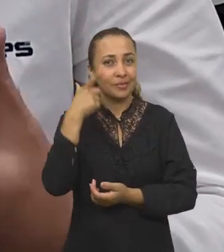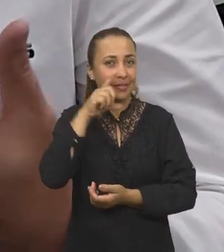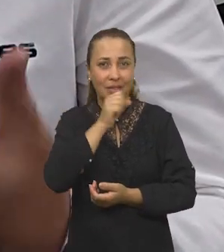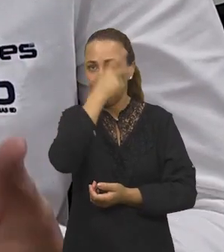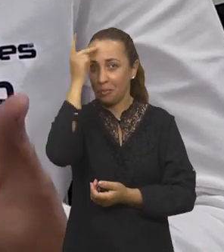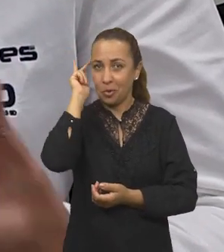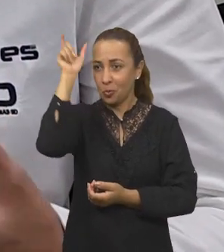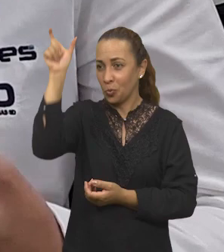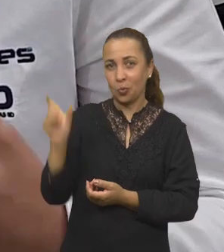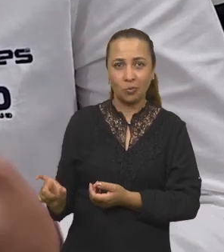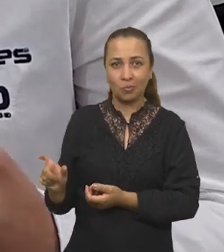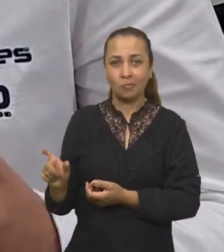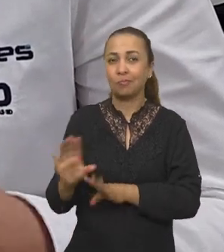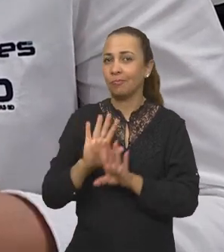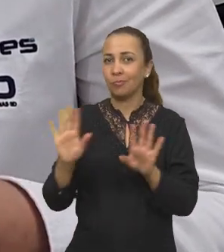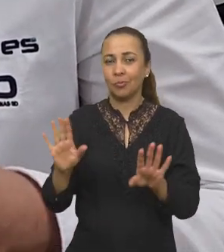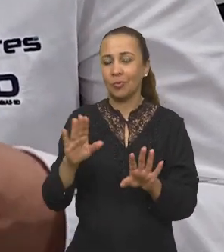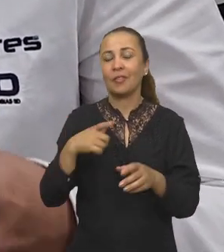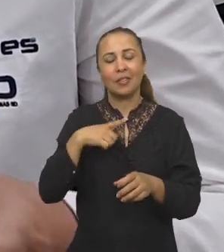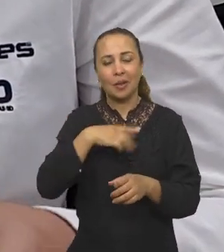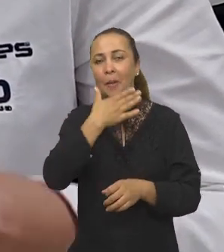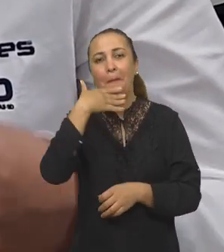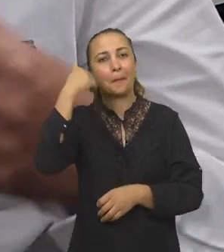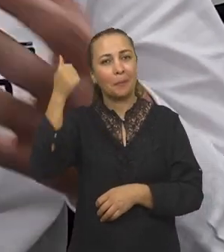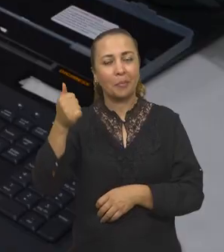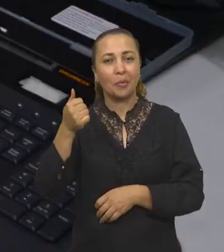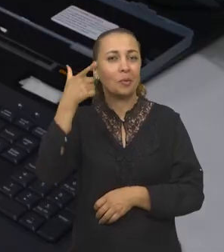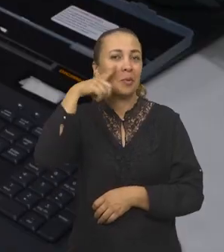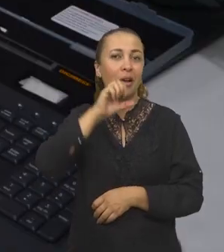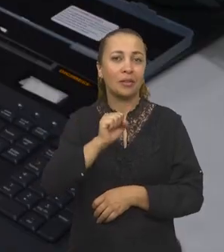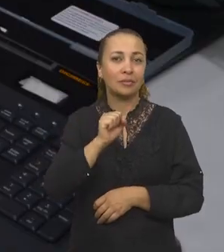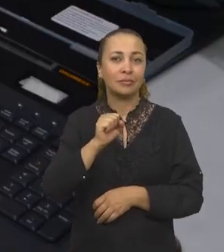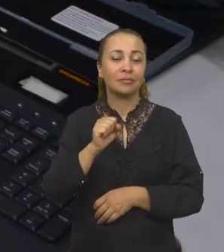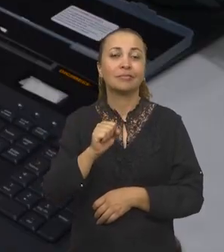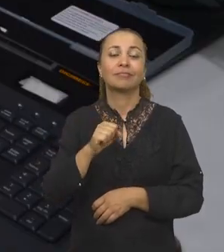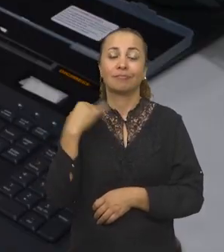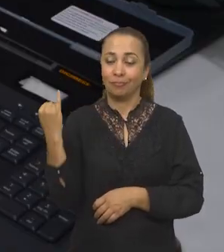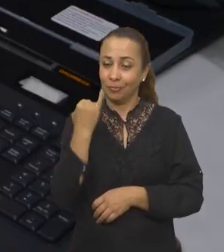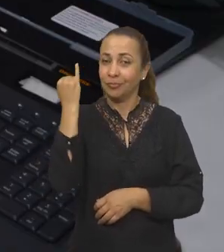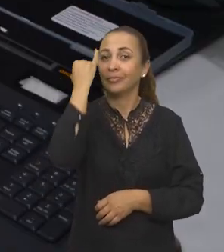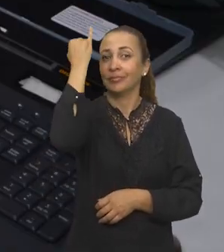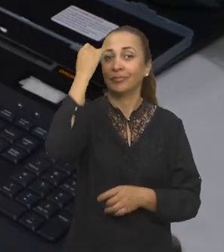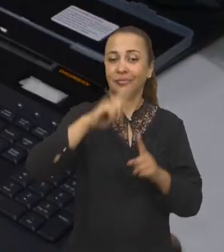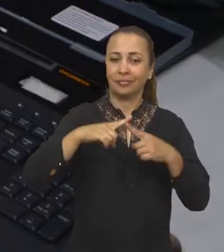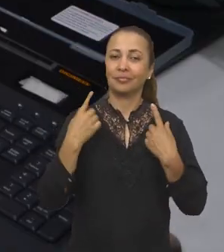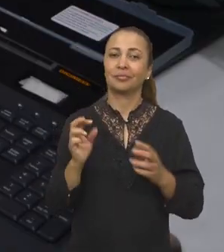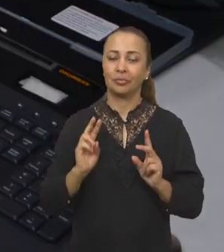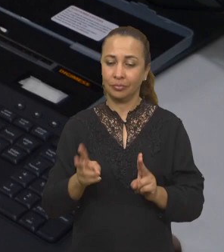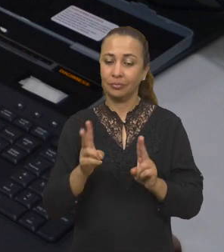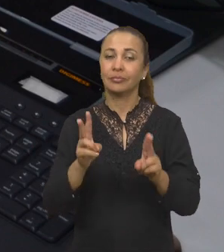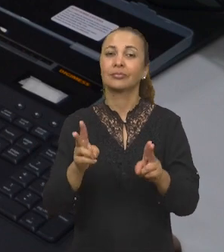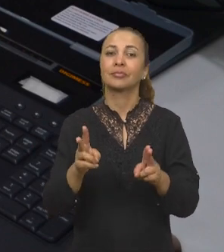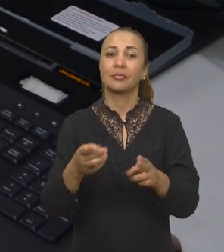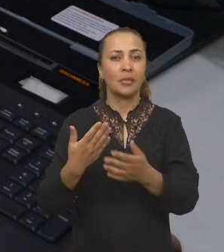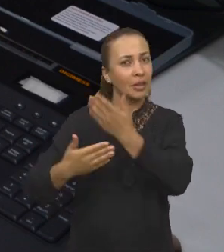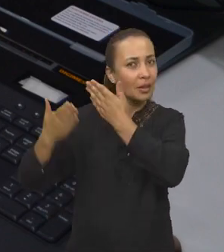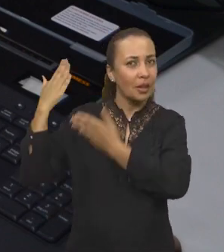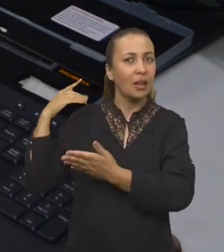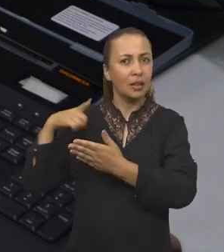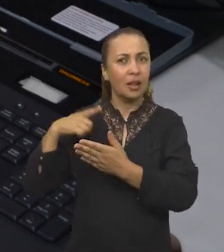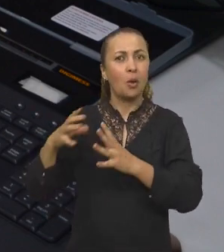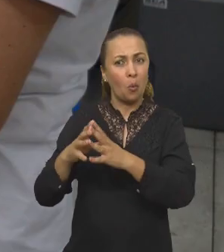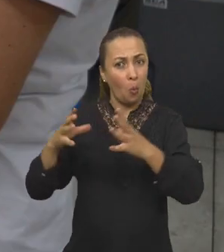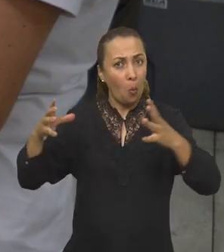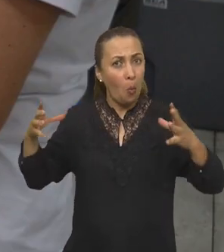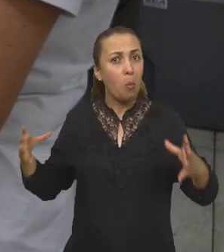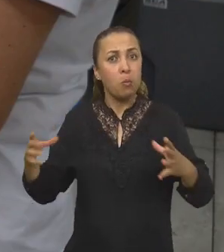exatamente o paciente. Então, o paciente vai ter uma melhora, um ganho considerável, mas sempre por trás, sempre ter uma